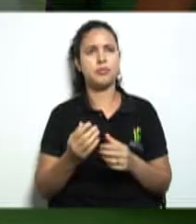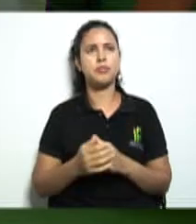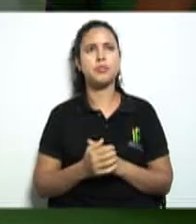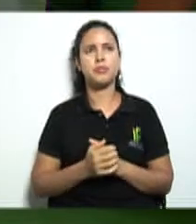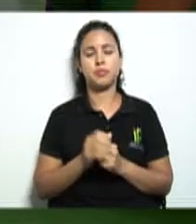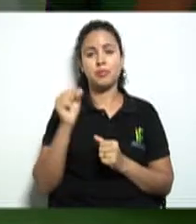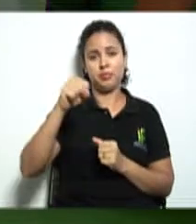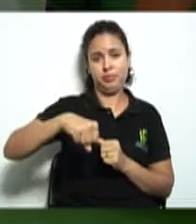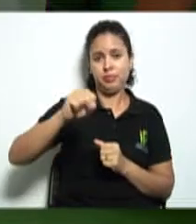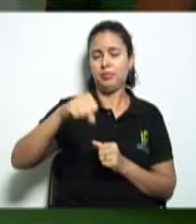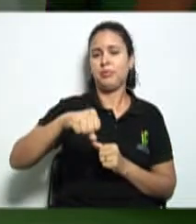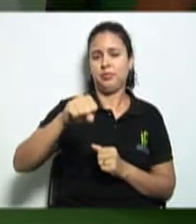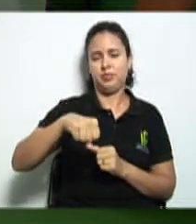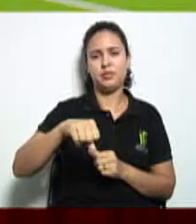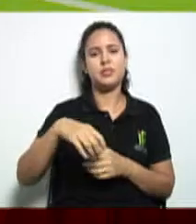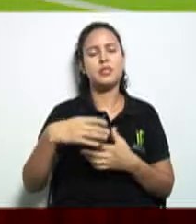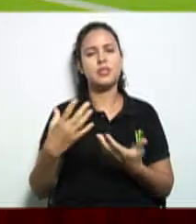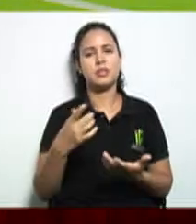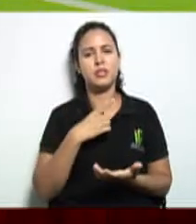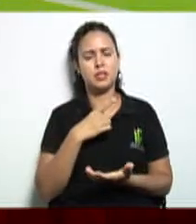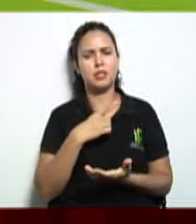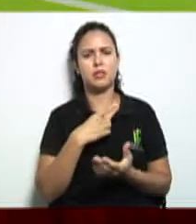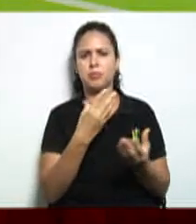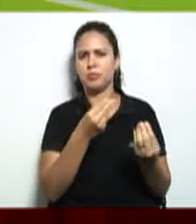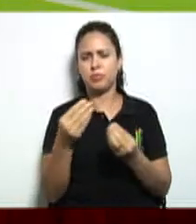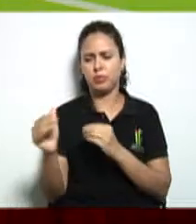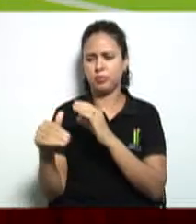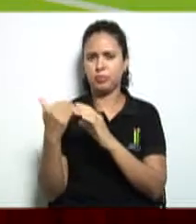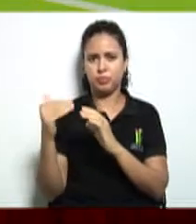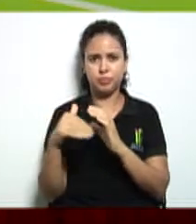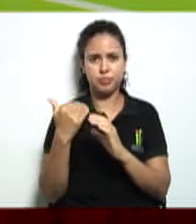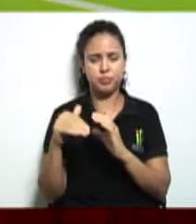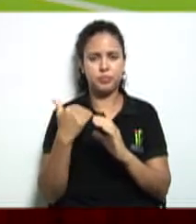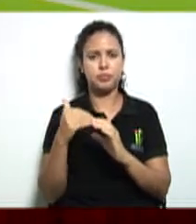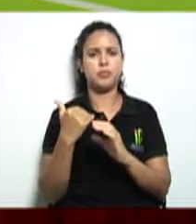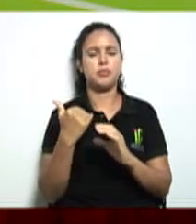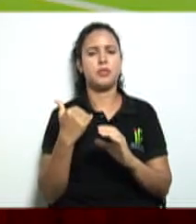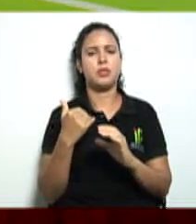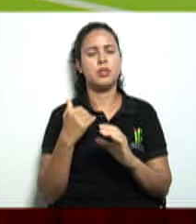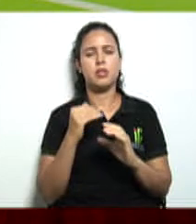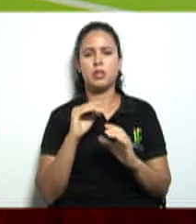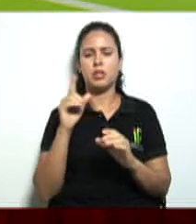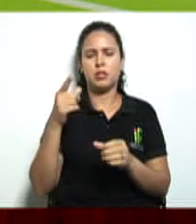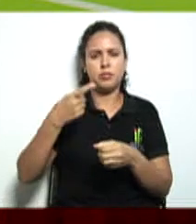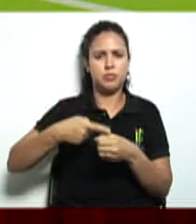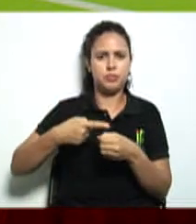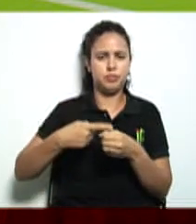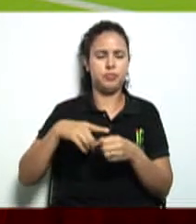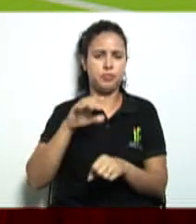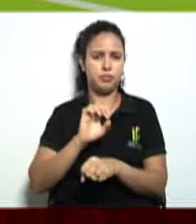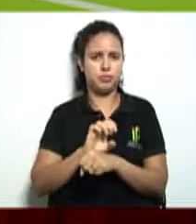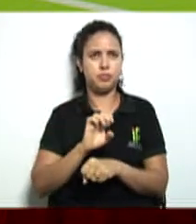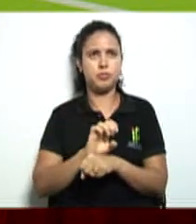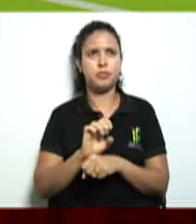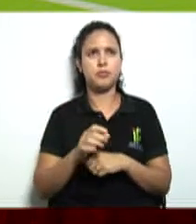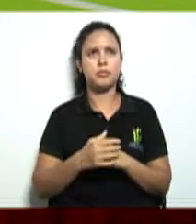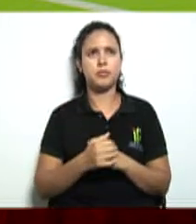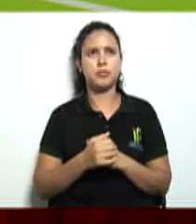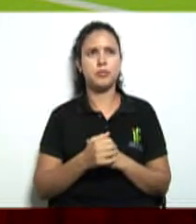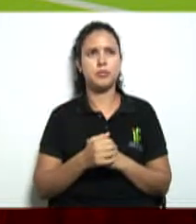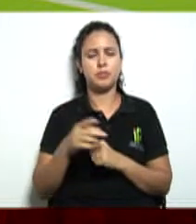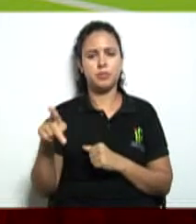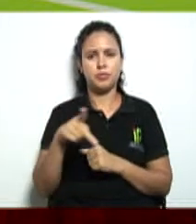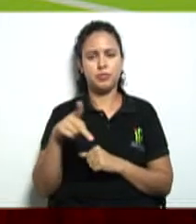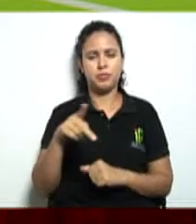professora Marisette olha só eu estou recebendo aqui várias mensagens do pessoal do interior do estado e olha só a professora